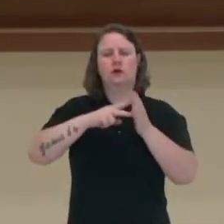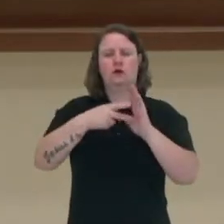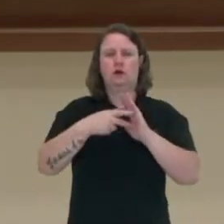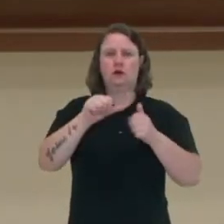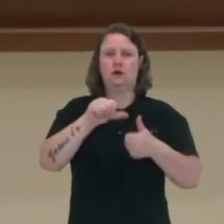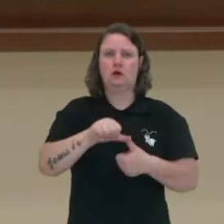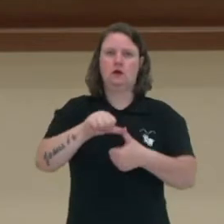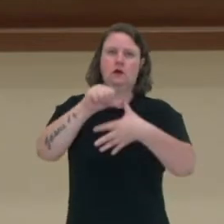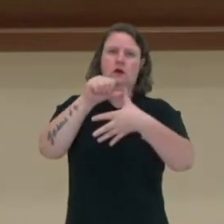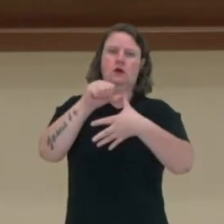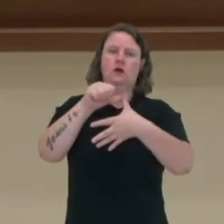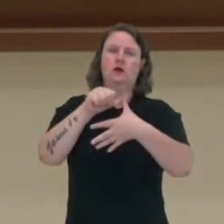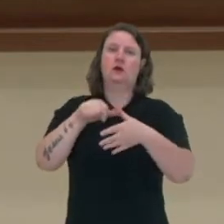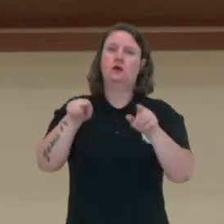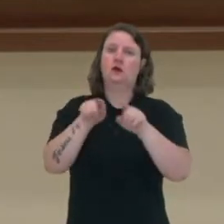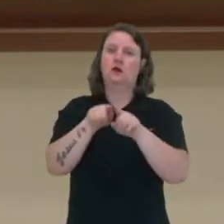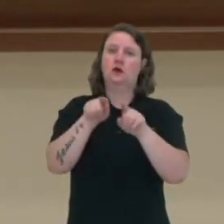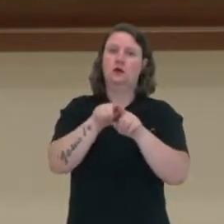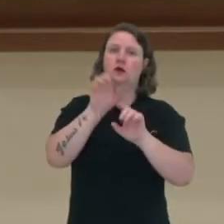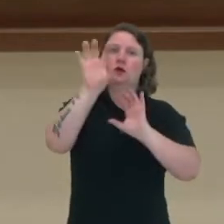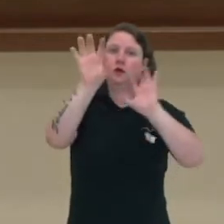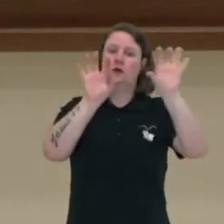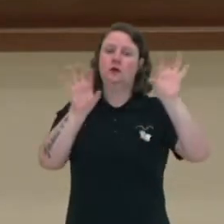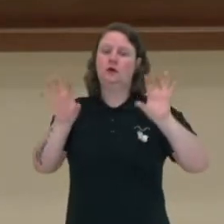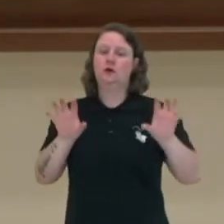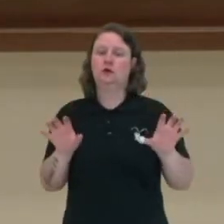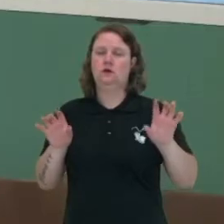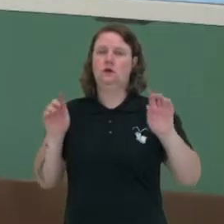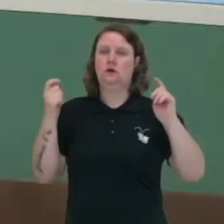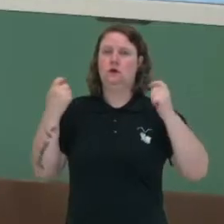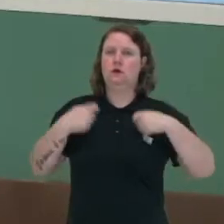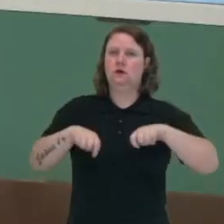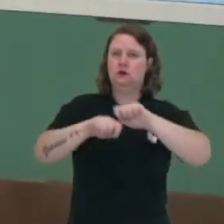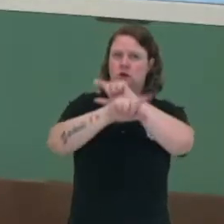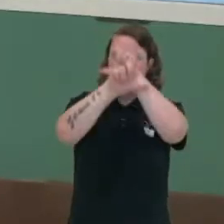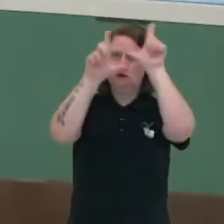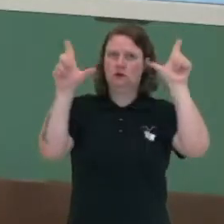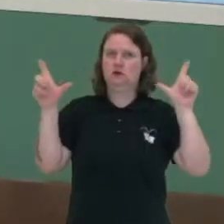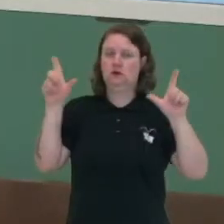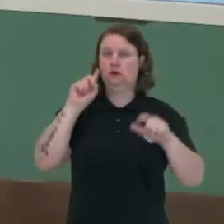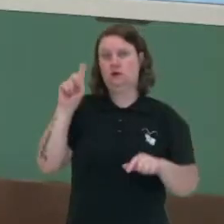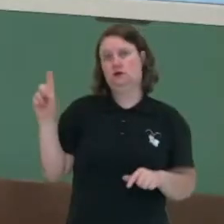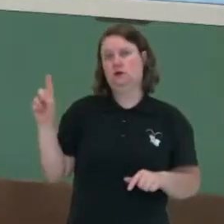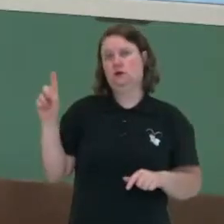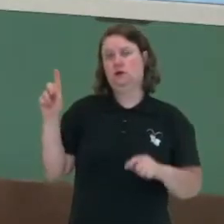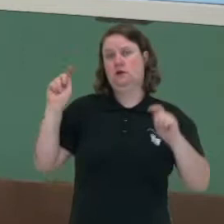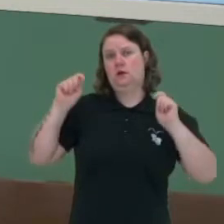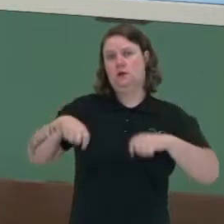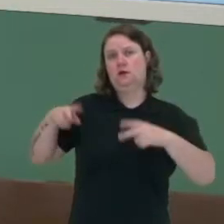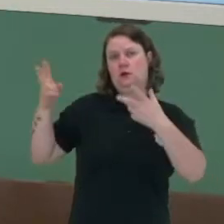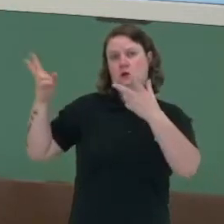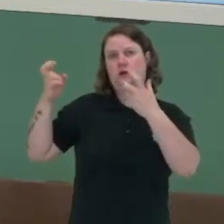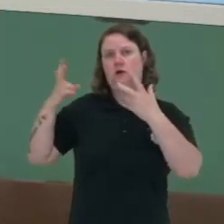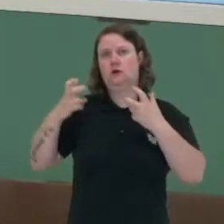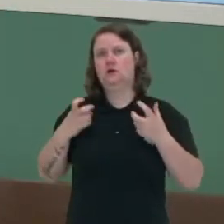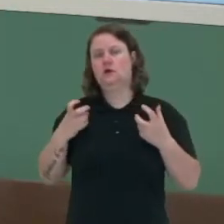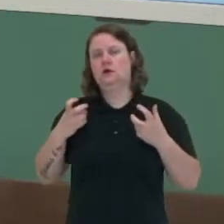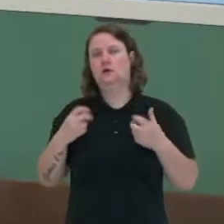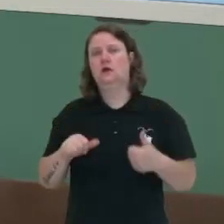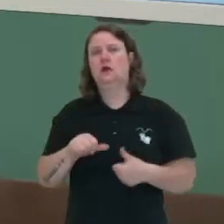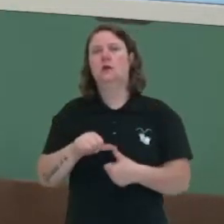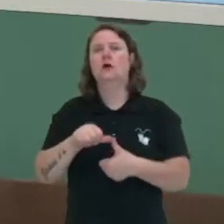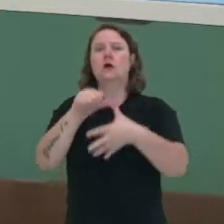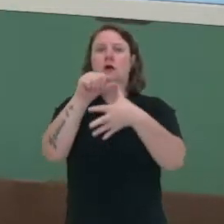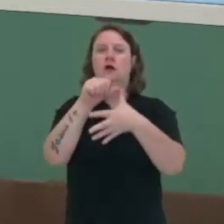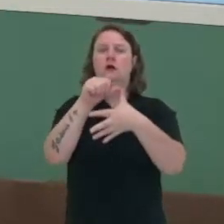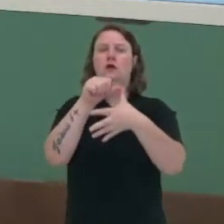do Sul. Então, dentro do aspecto de regionalização, a gente deve ter bem claro, pelo mapa que vocês podem observar, que a América do Sul